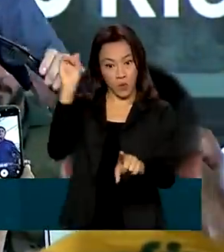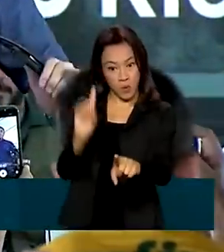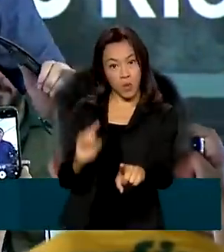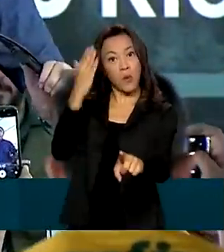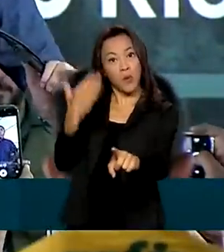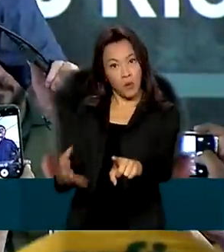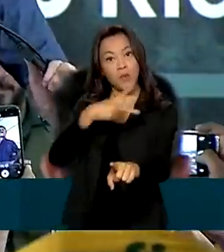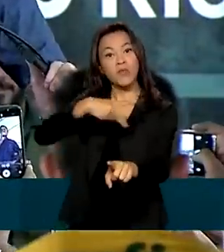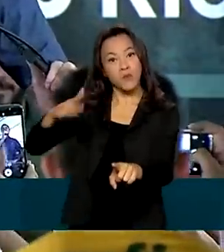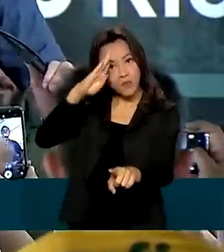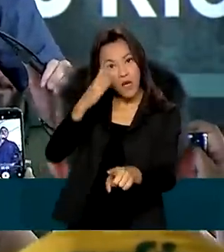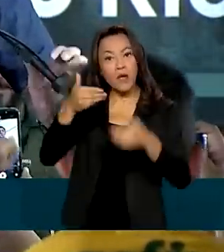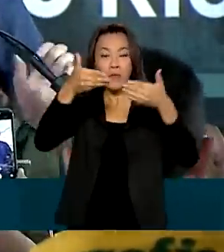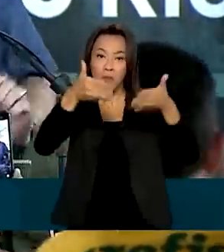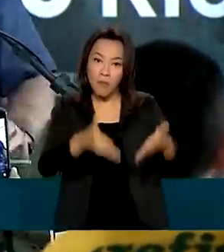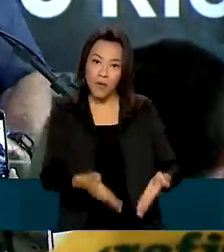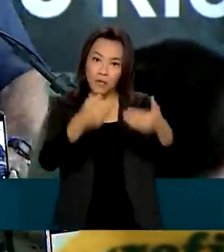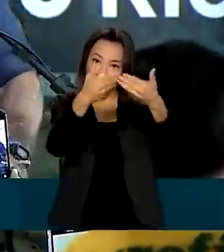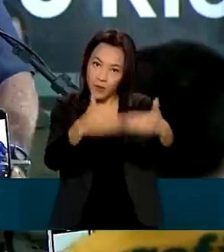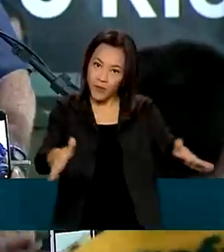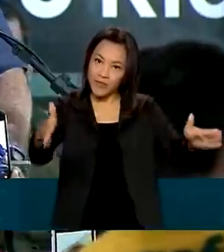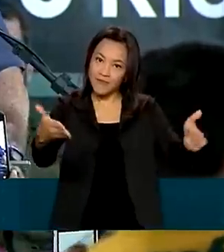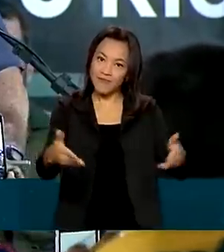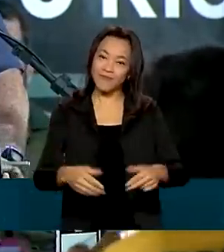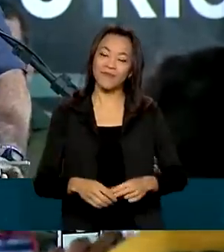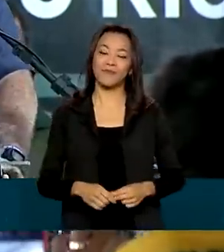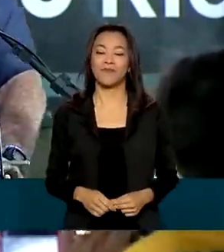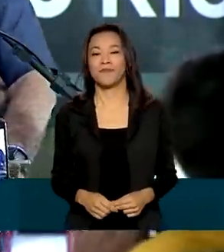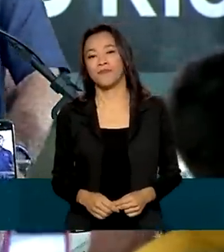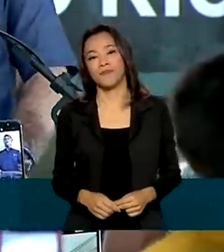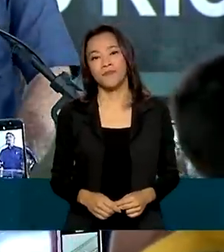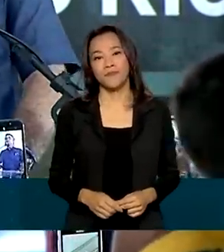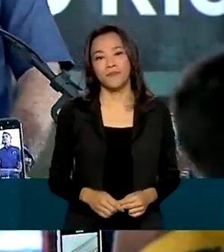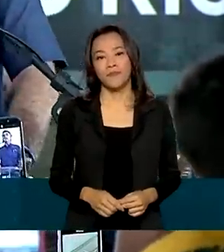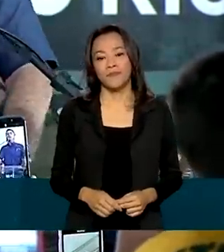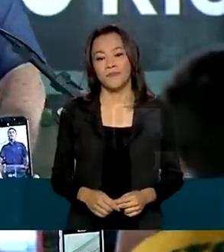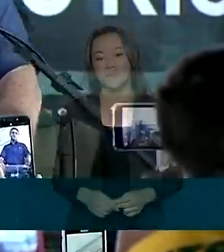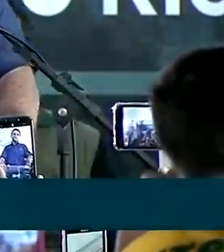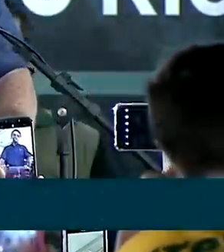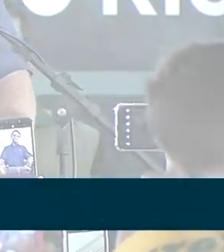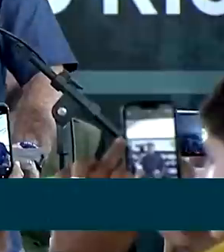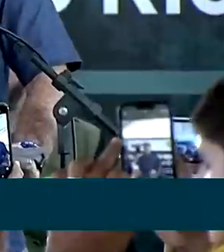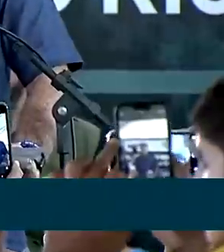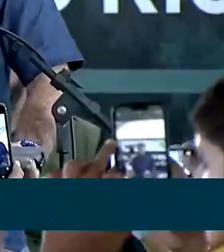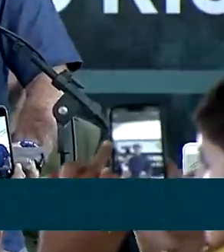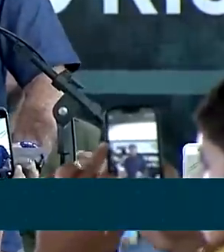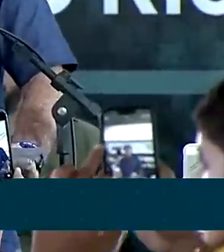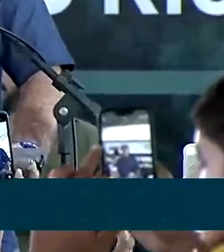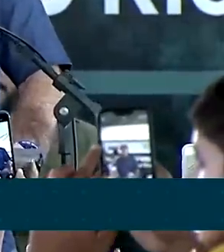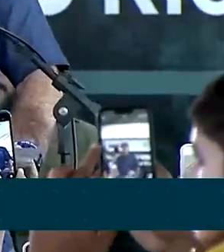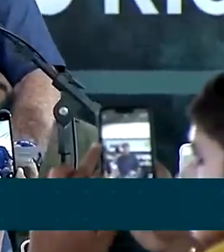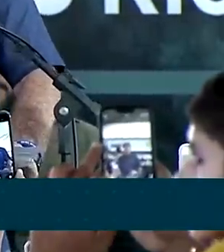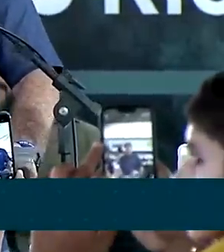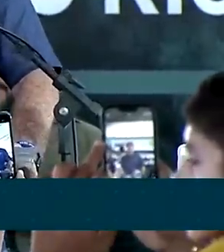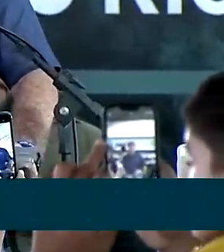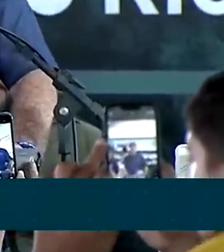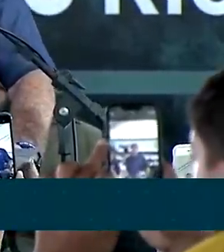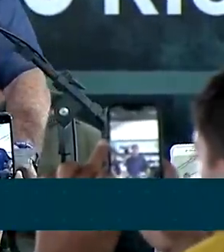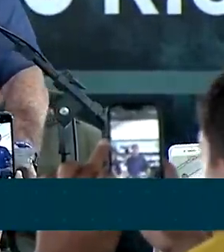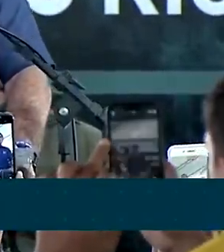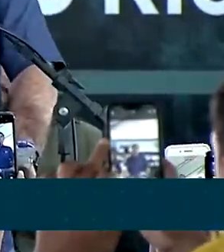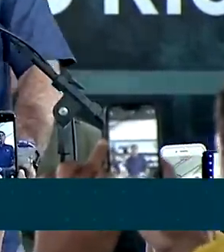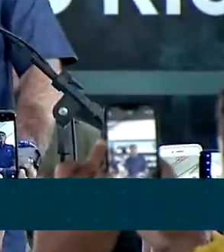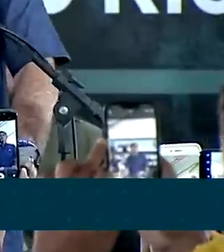participou da inauguração da obra. Mais do que uma obra entregue hoje aqui, a satisfação de cada vez